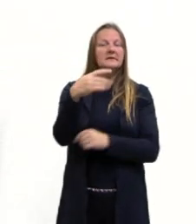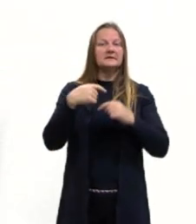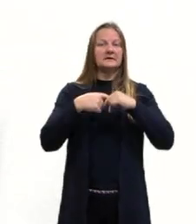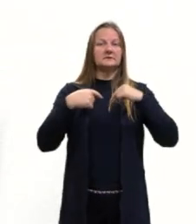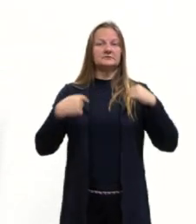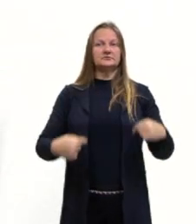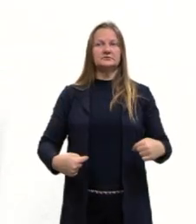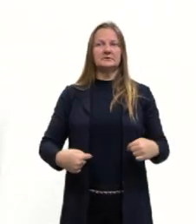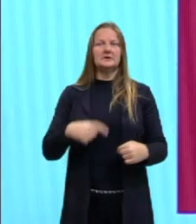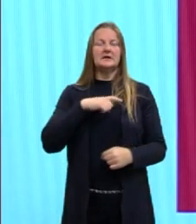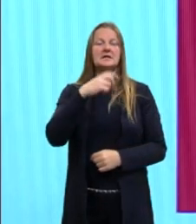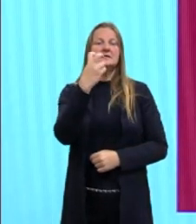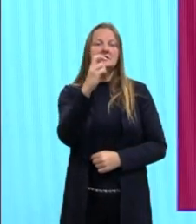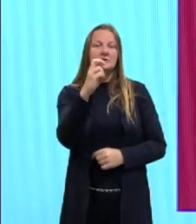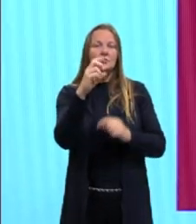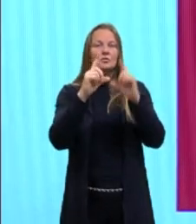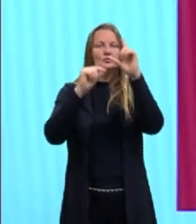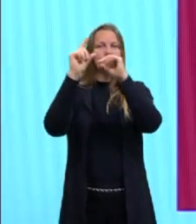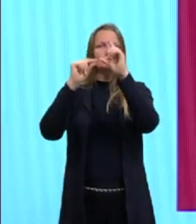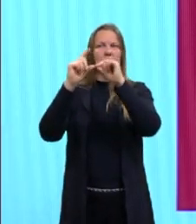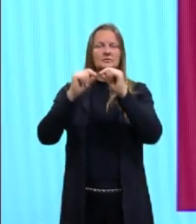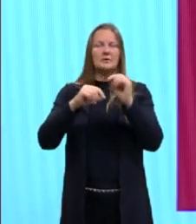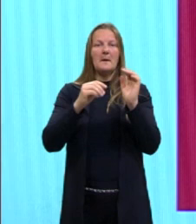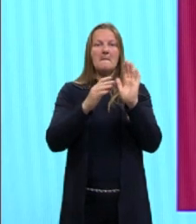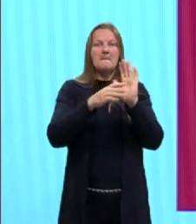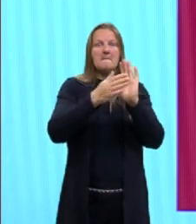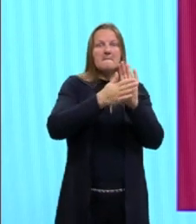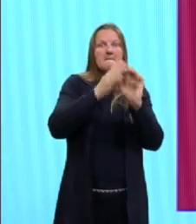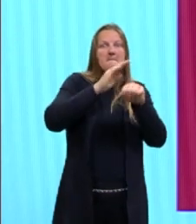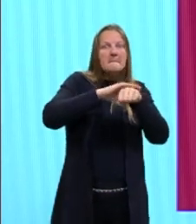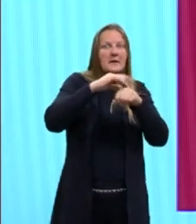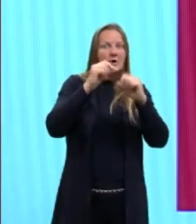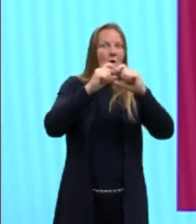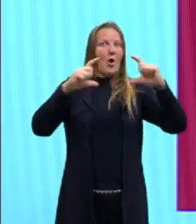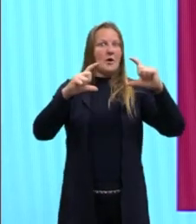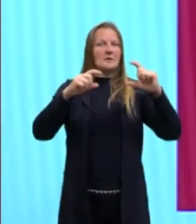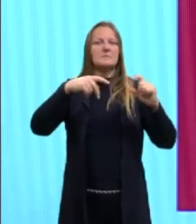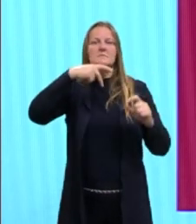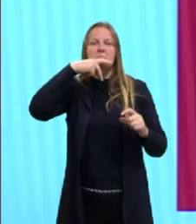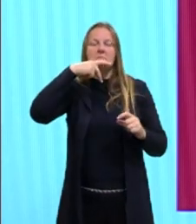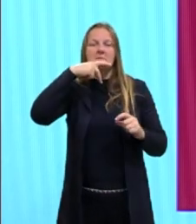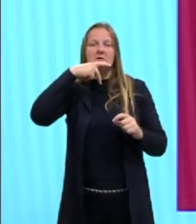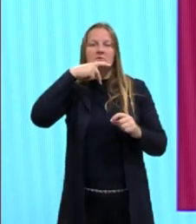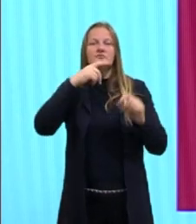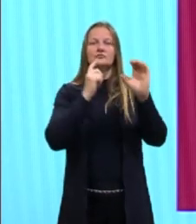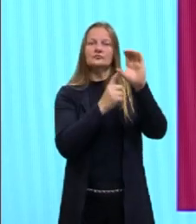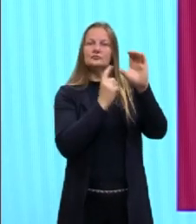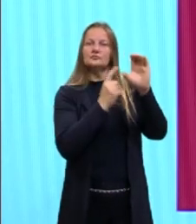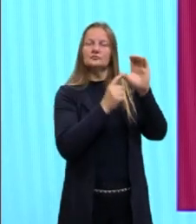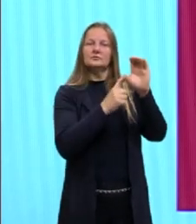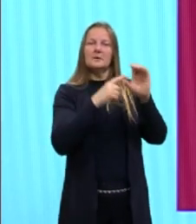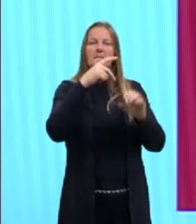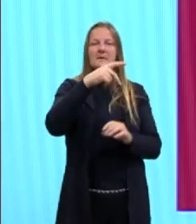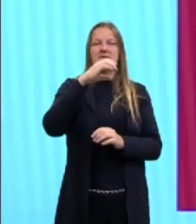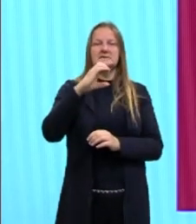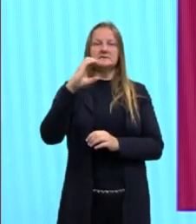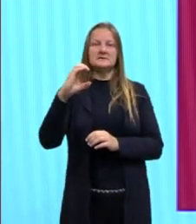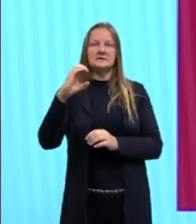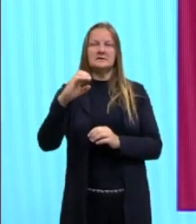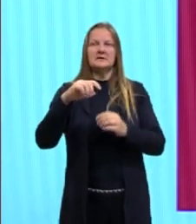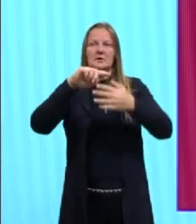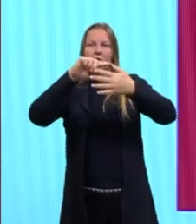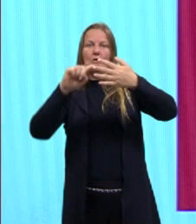cinco estrelas, a principal é do Partido Comunista, né, Partido Comunista Chinês, o PCC, e as outras quatro